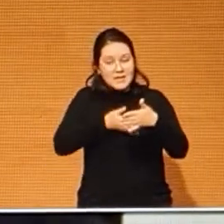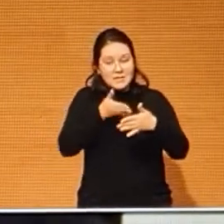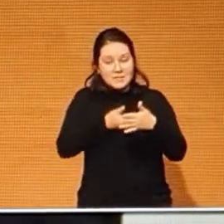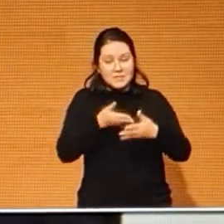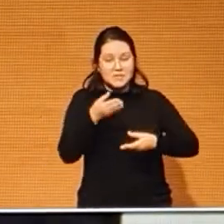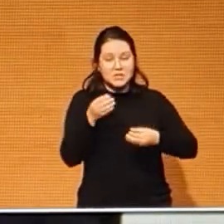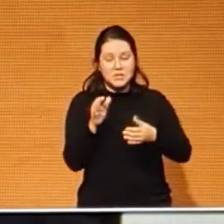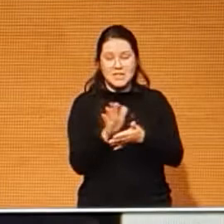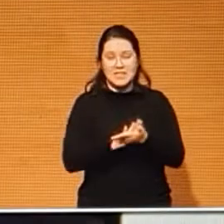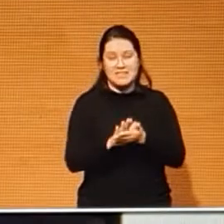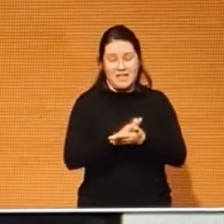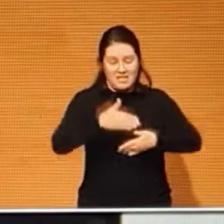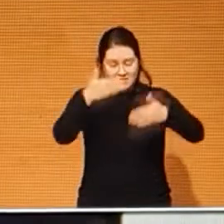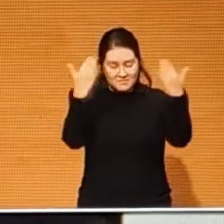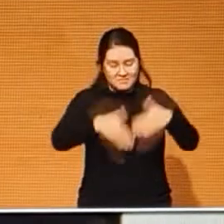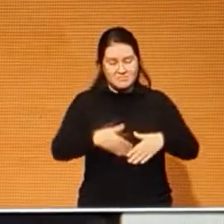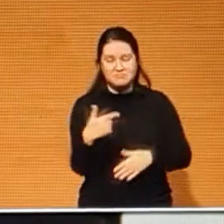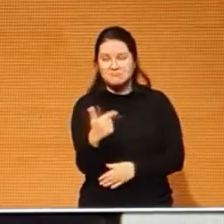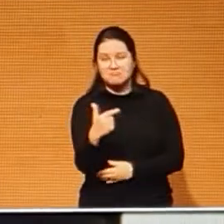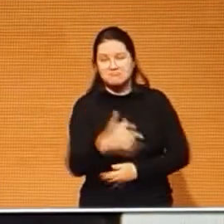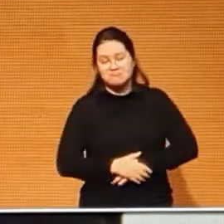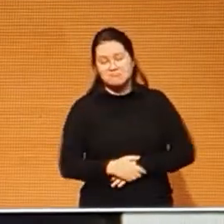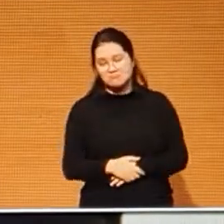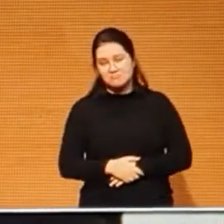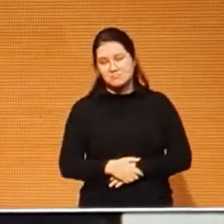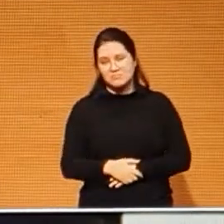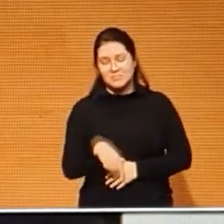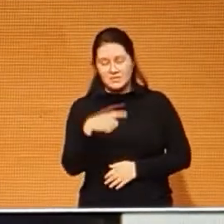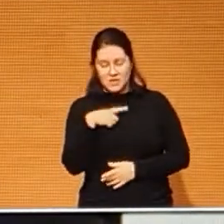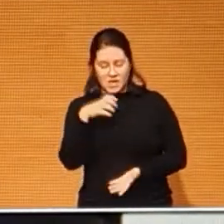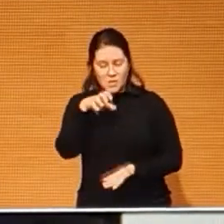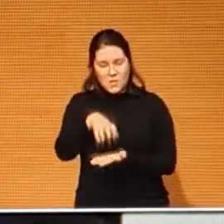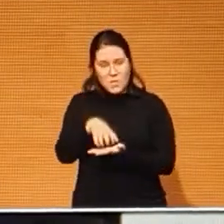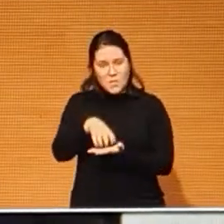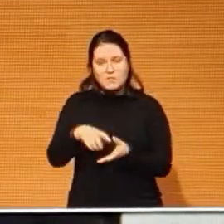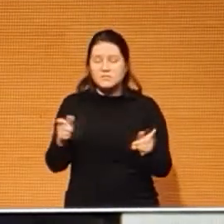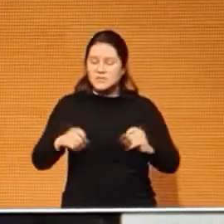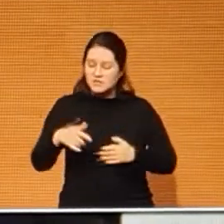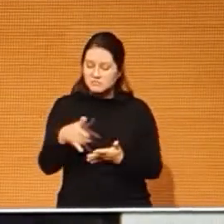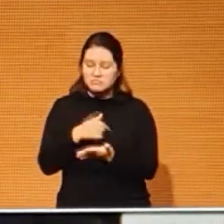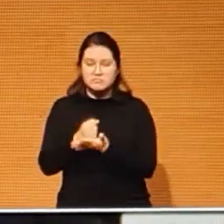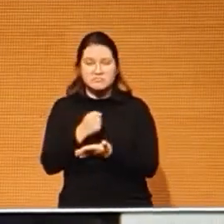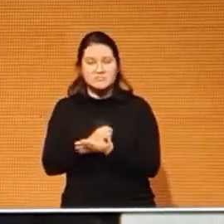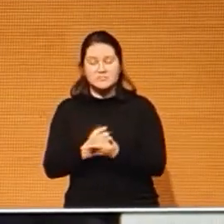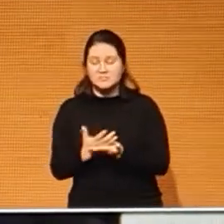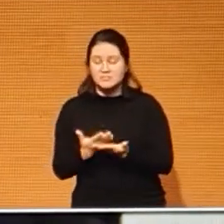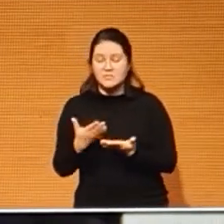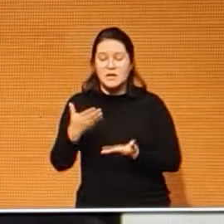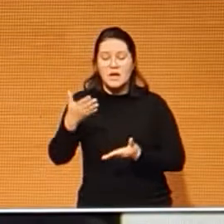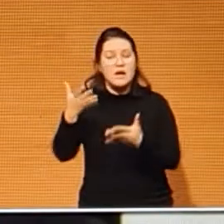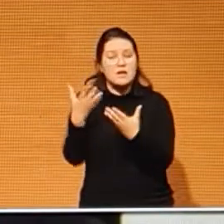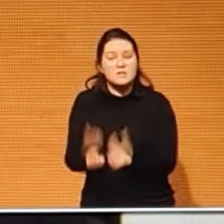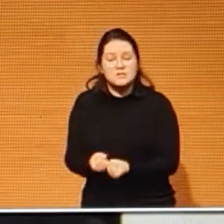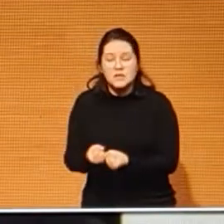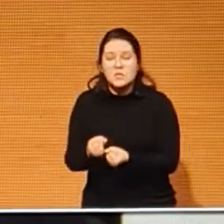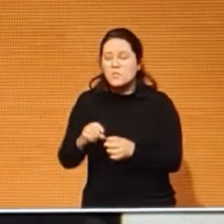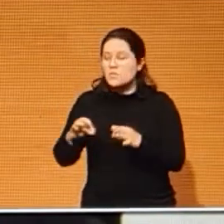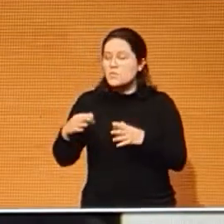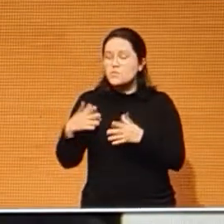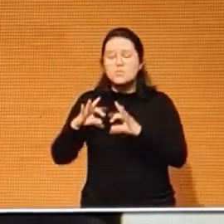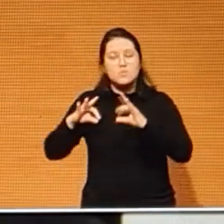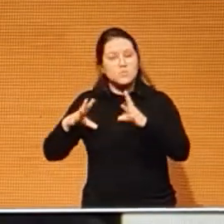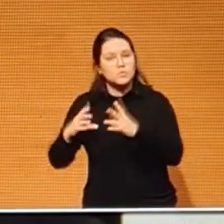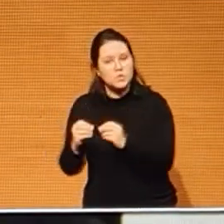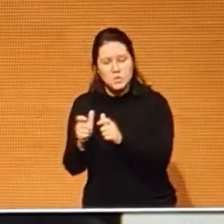sem concurso público. Um órgão ou entidade poderá firmar contratos de gestão para contratar a maioria ou mesmo a totalidade do seu